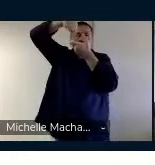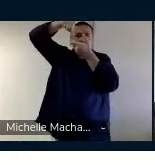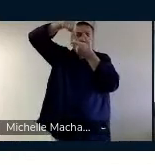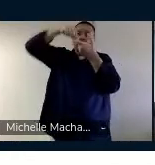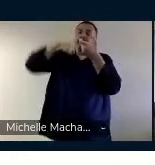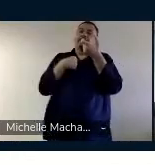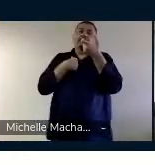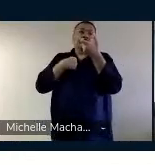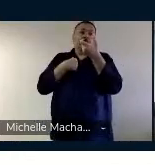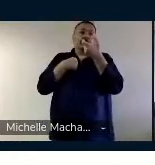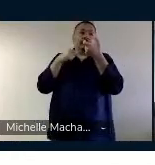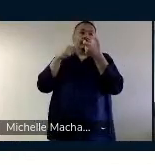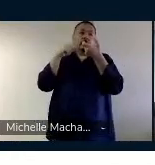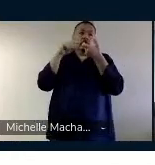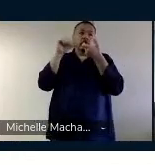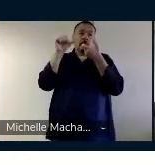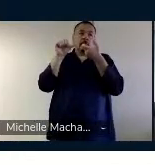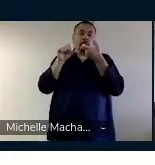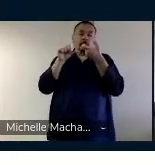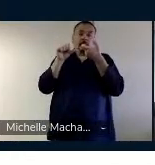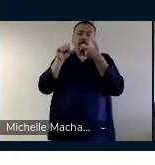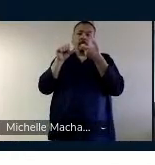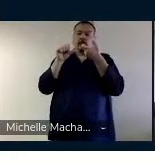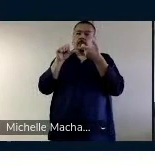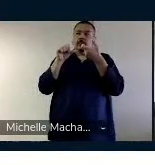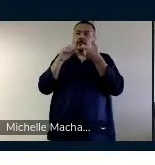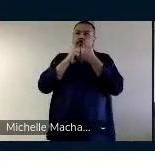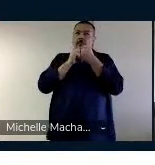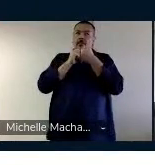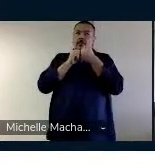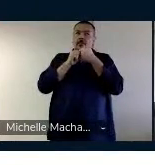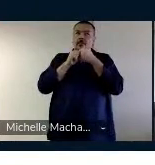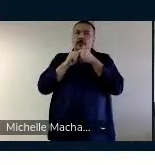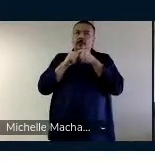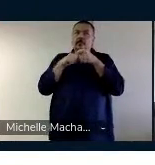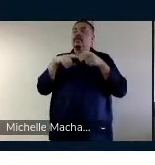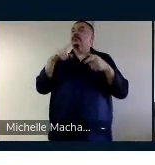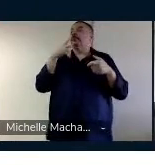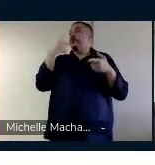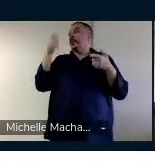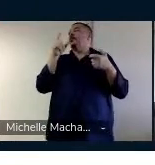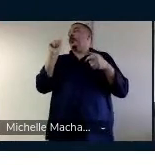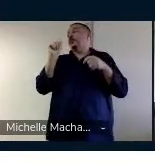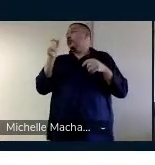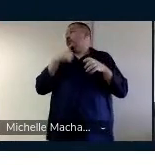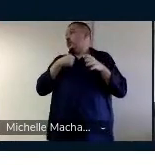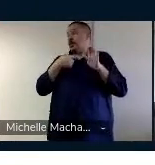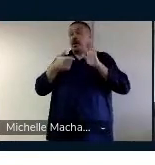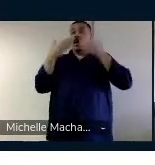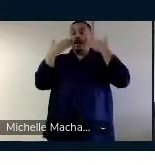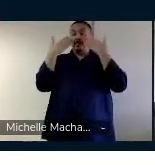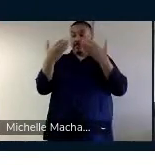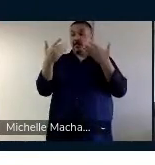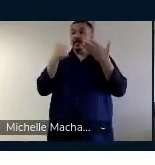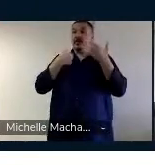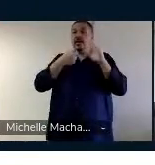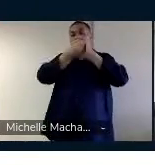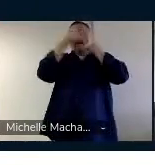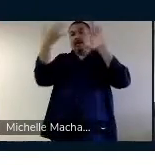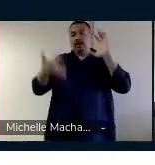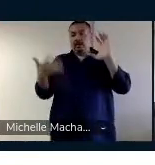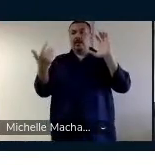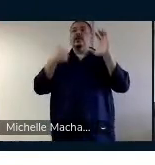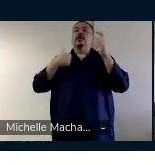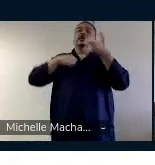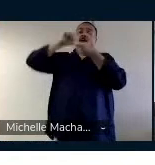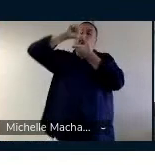Os objetivos específicos da pesquisa foram, primeiramente, apresentar as características morfológicas da